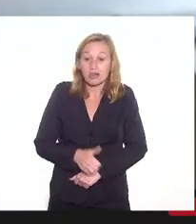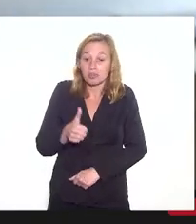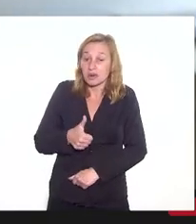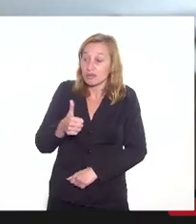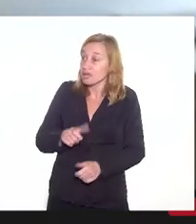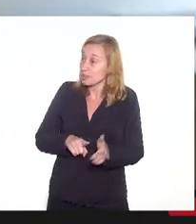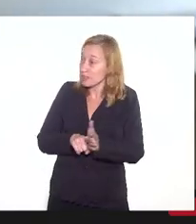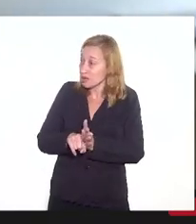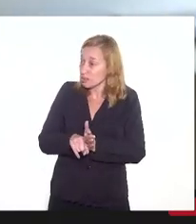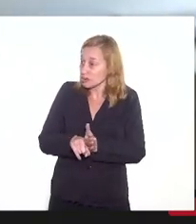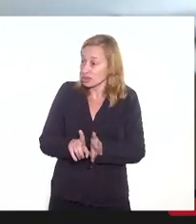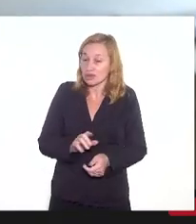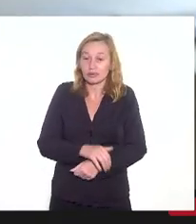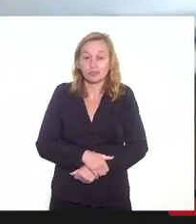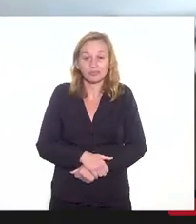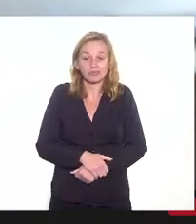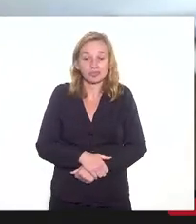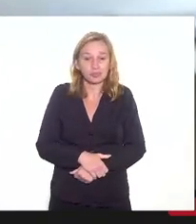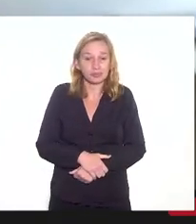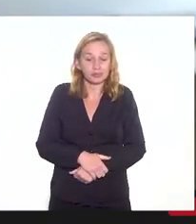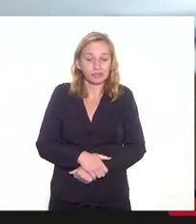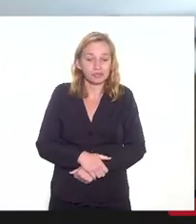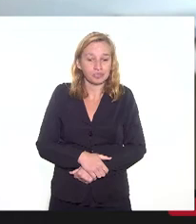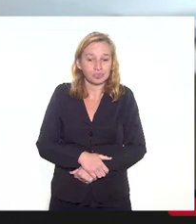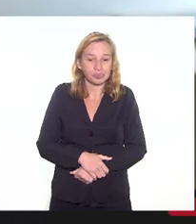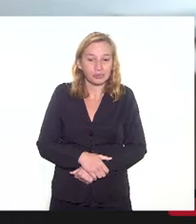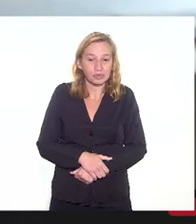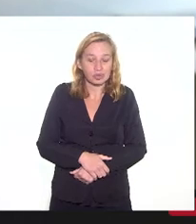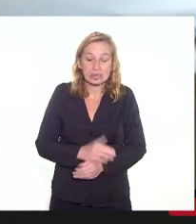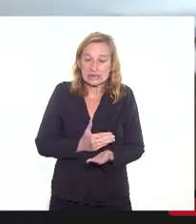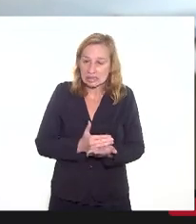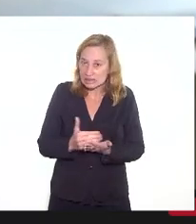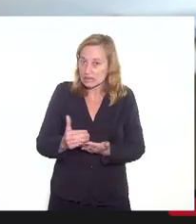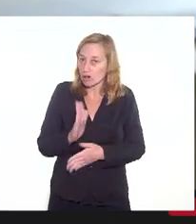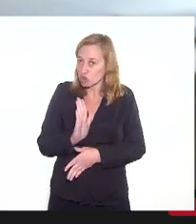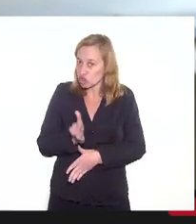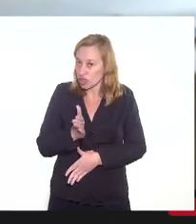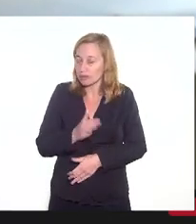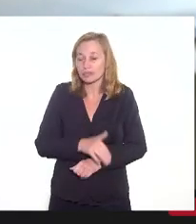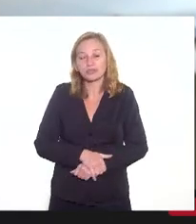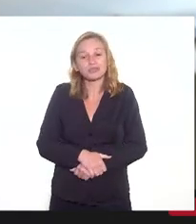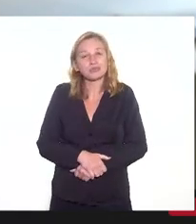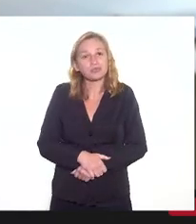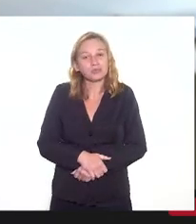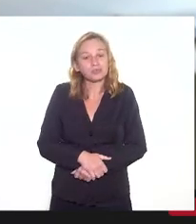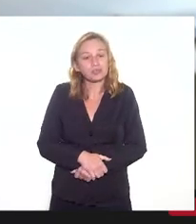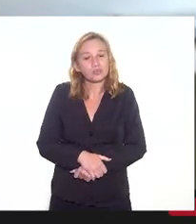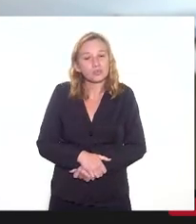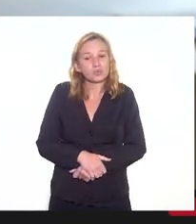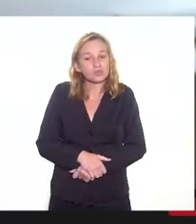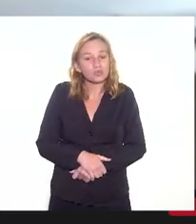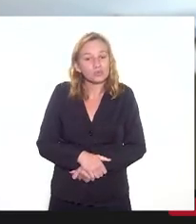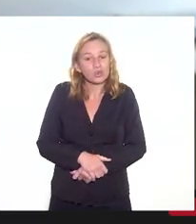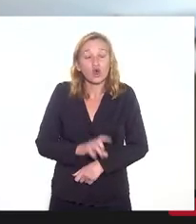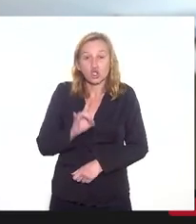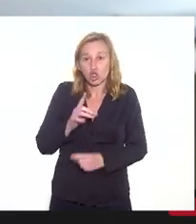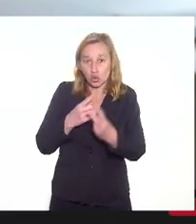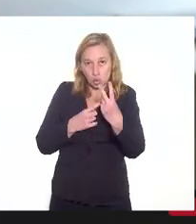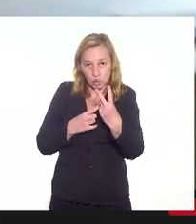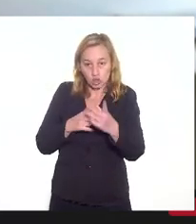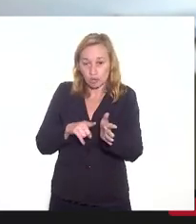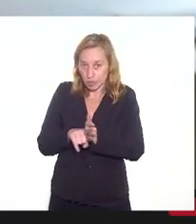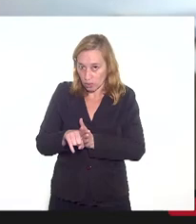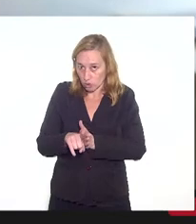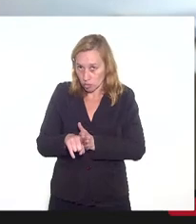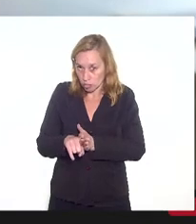pergunta que eu coloquei lá no inicial e não vejo, aliás, eu vou fazer só duas perguntas para